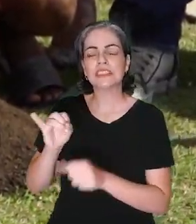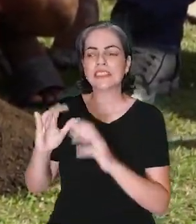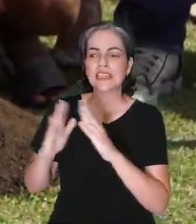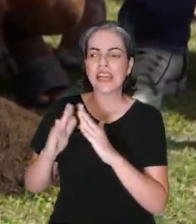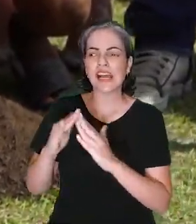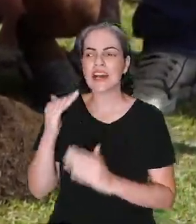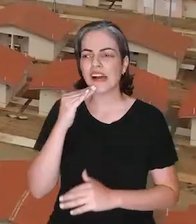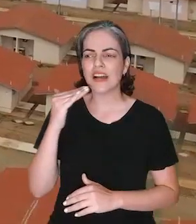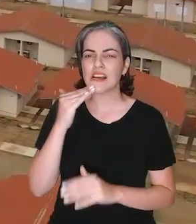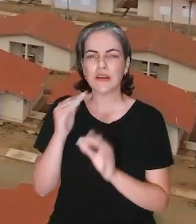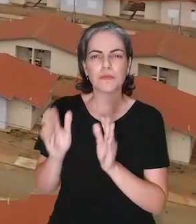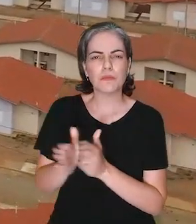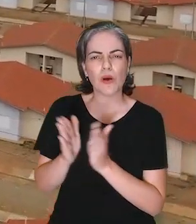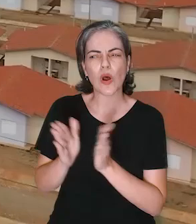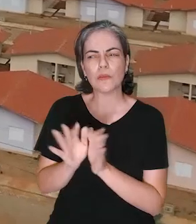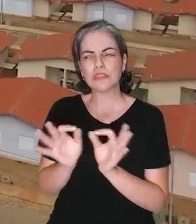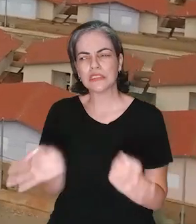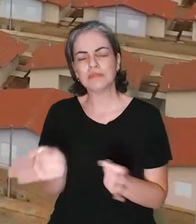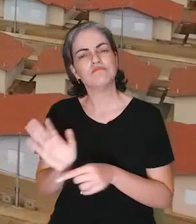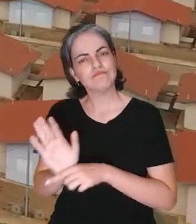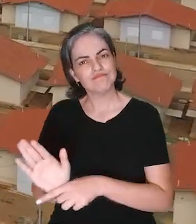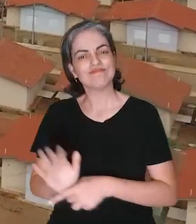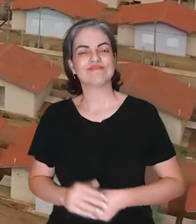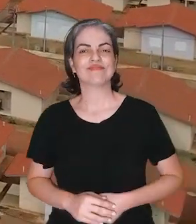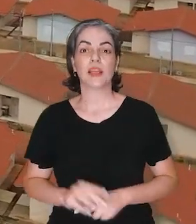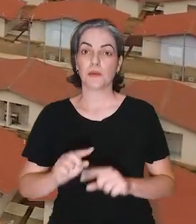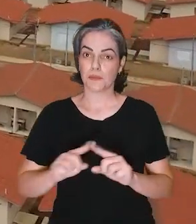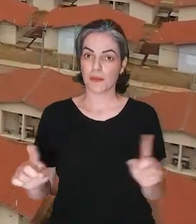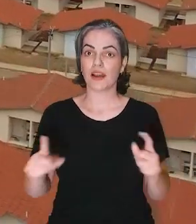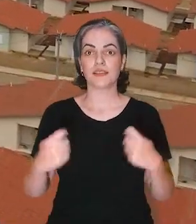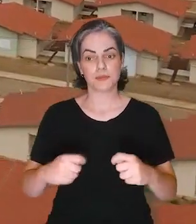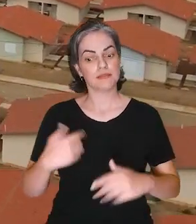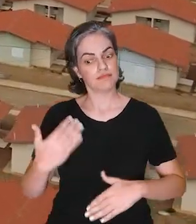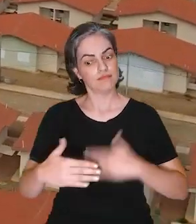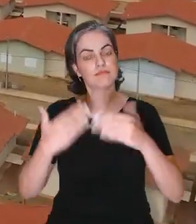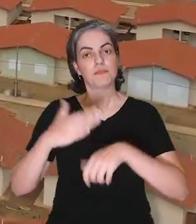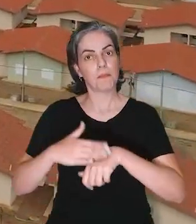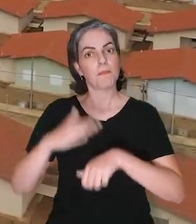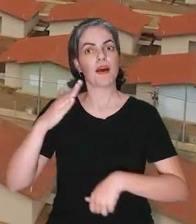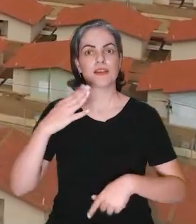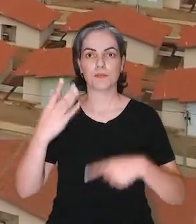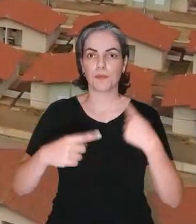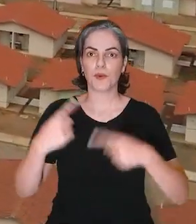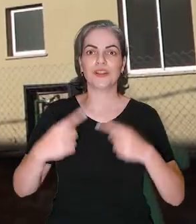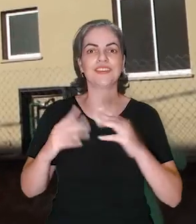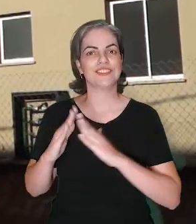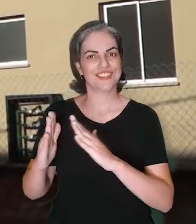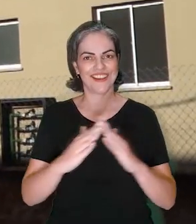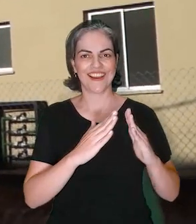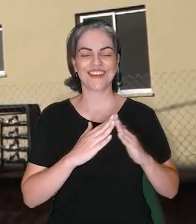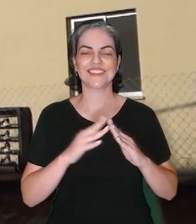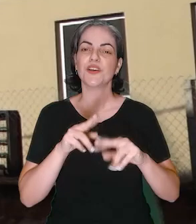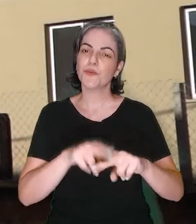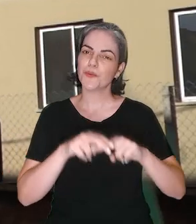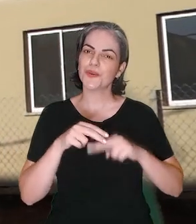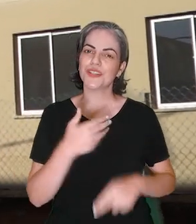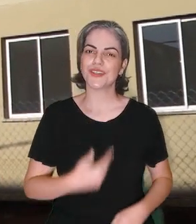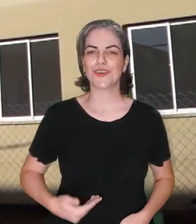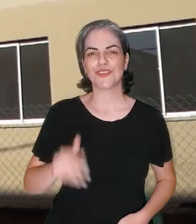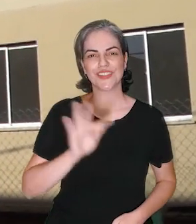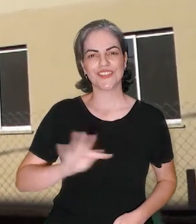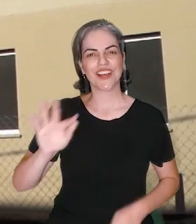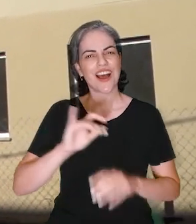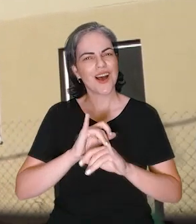precárias. Mas é preciso continuar avançando no aprimoramento da política habitacional. Pensando nisso, o